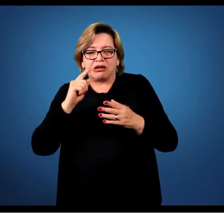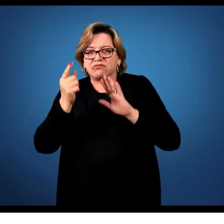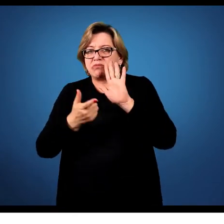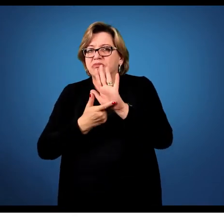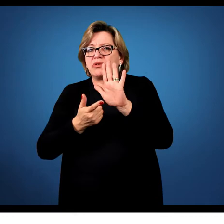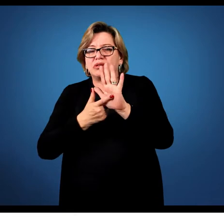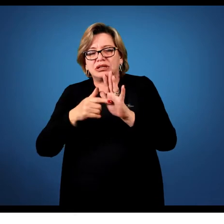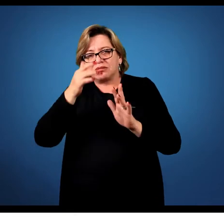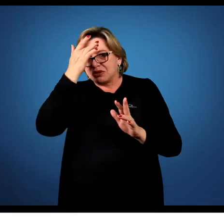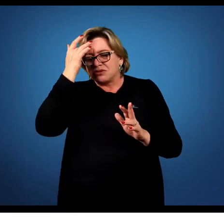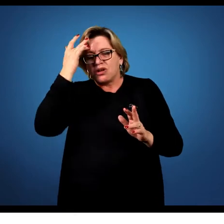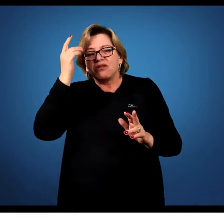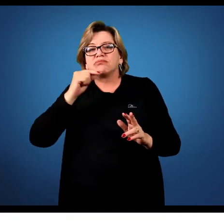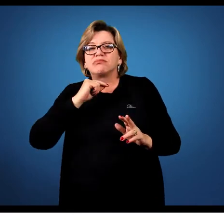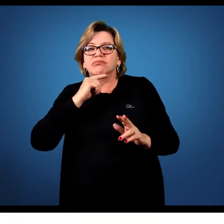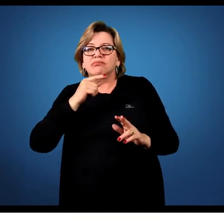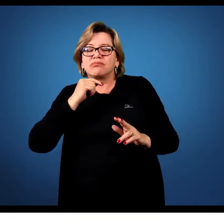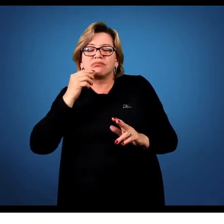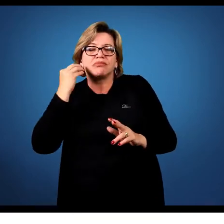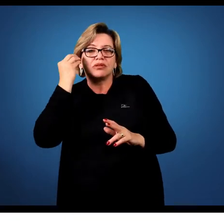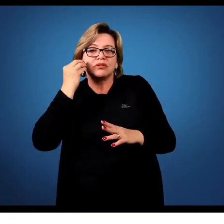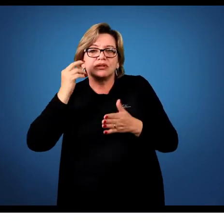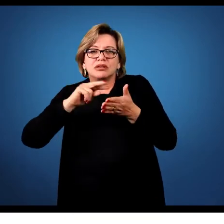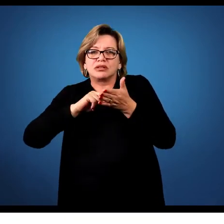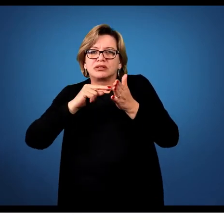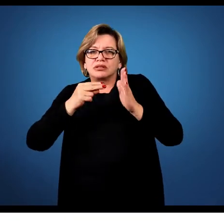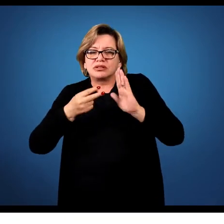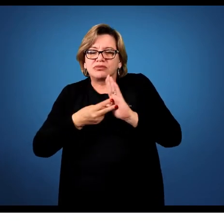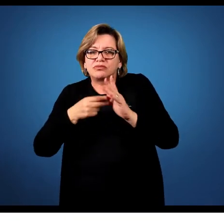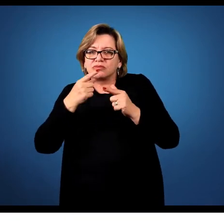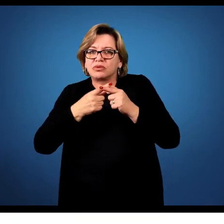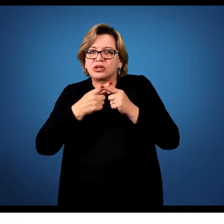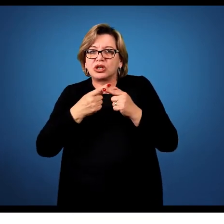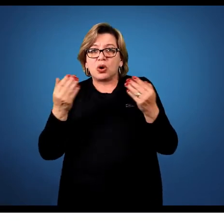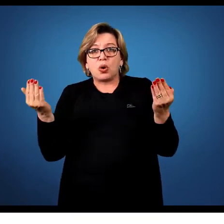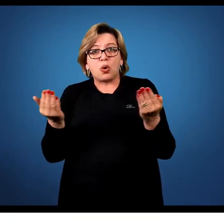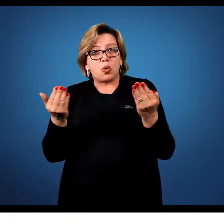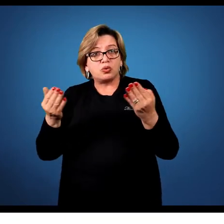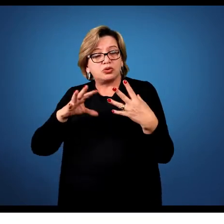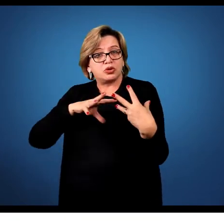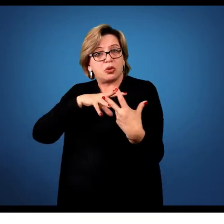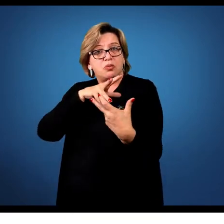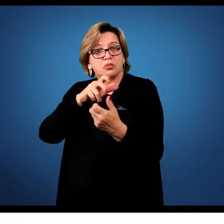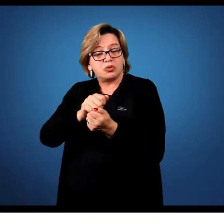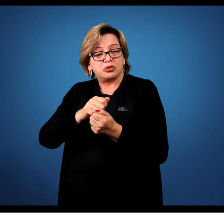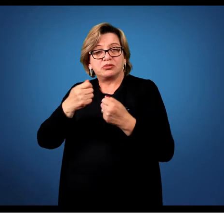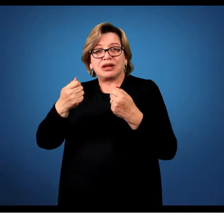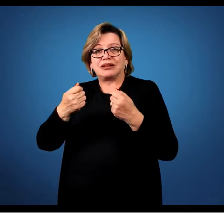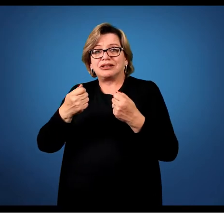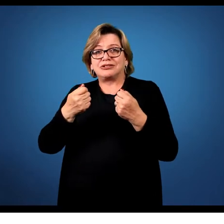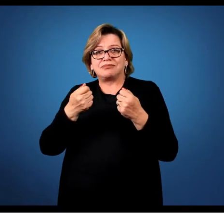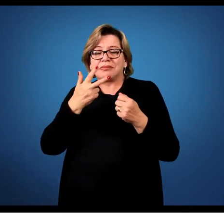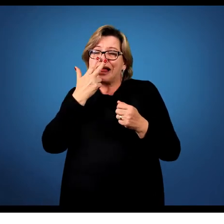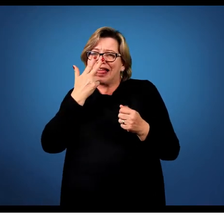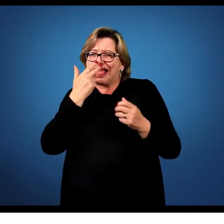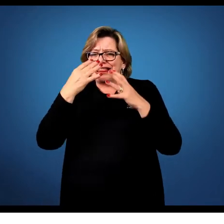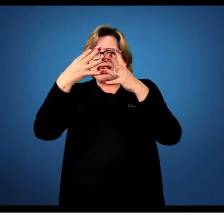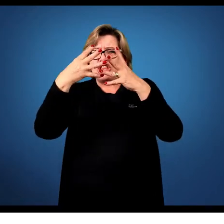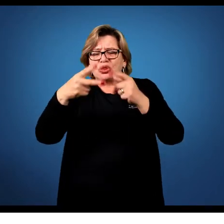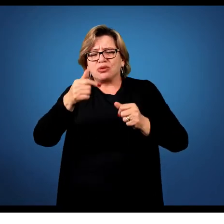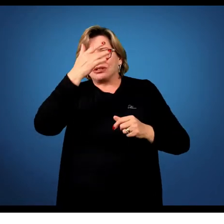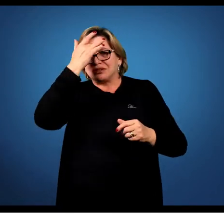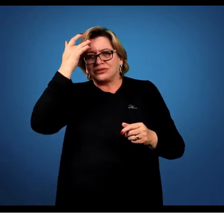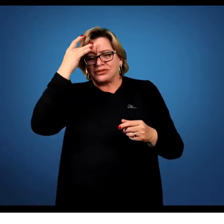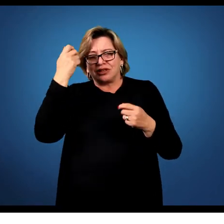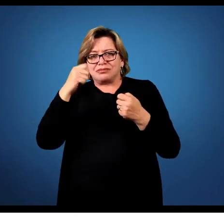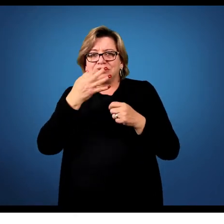quando ele cita dessa necessidade que o mundo contemporâneo impõe de que as pessoas tenham uma opinião formada sobre todas as coisas. Hoje a